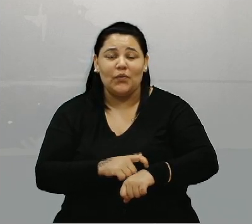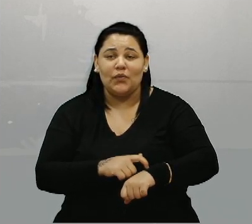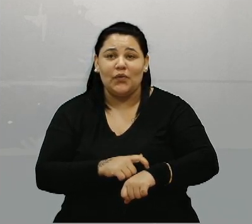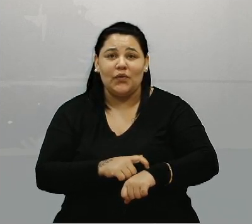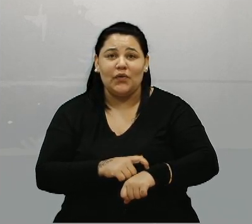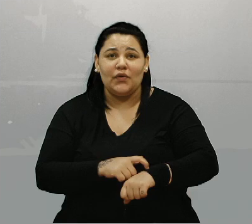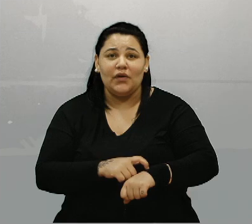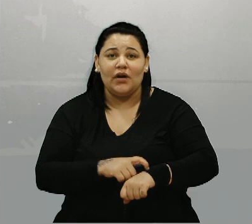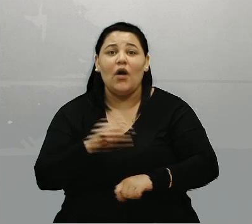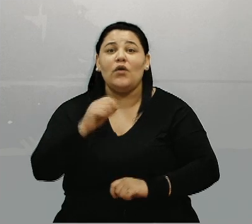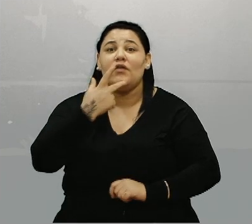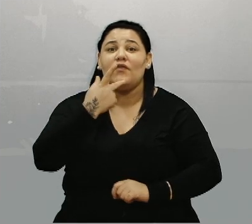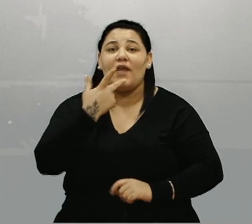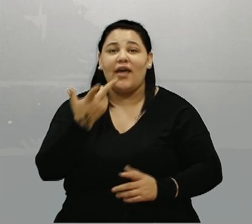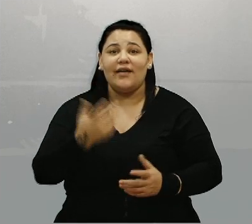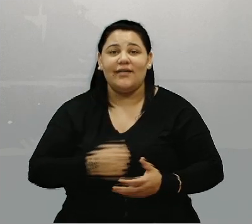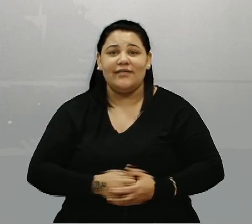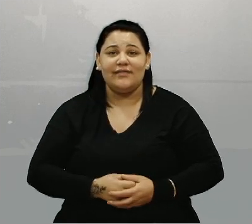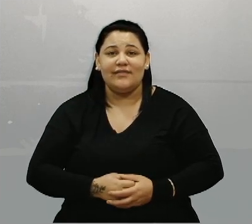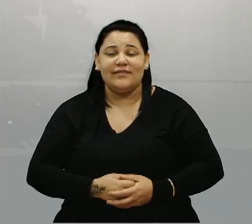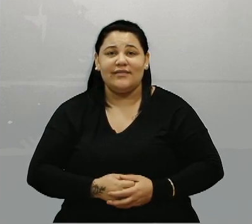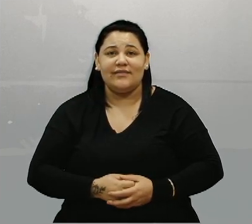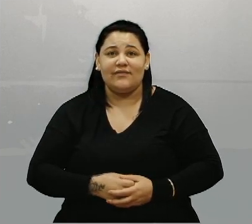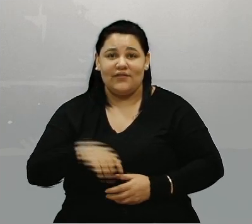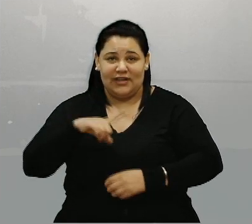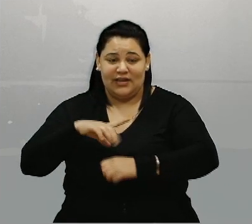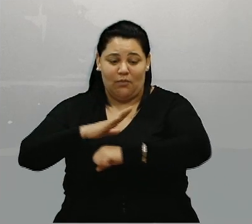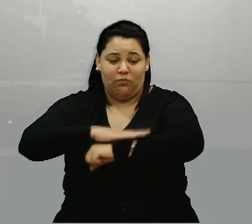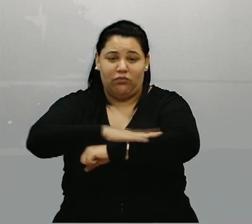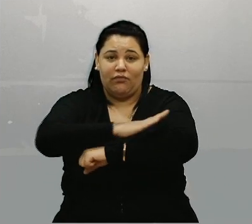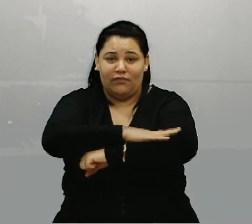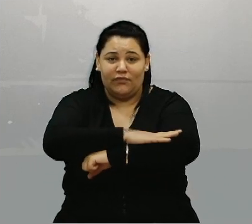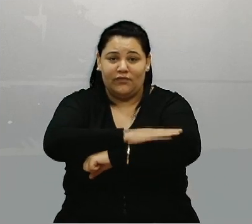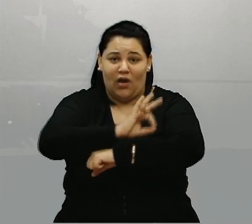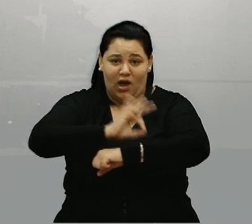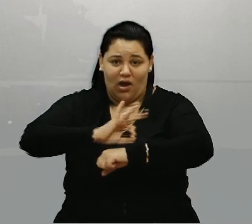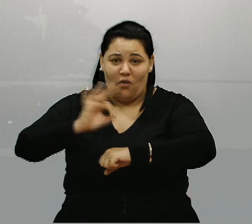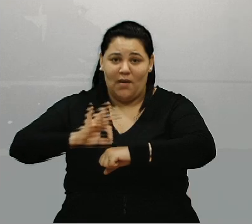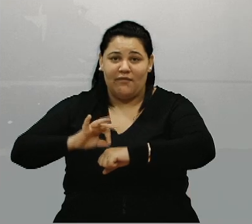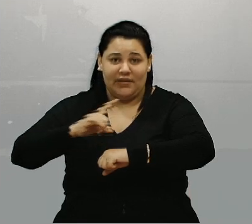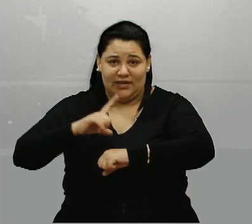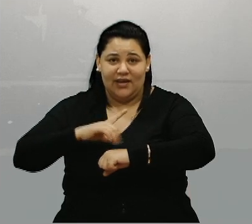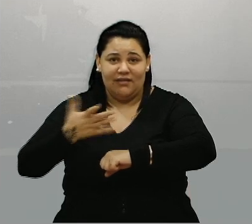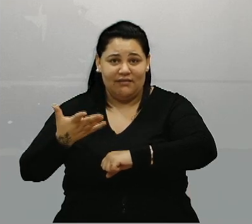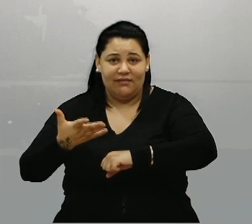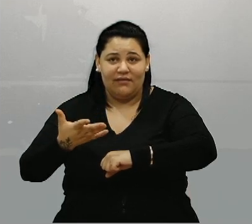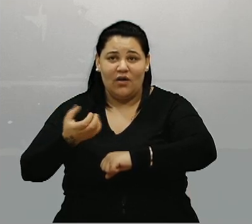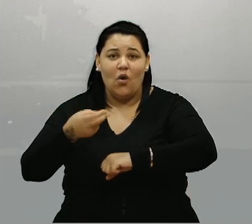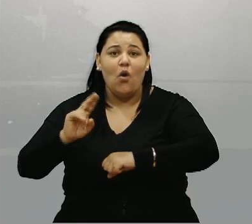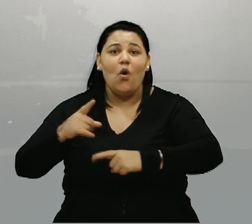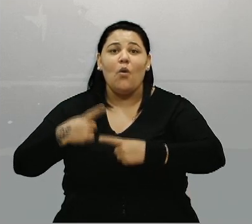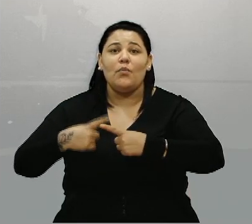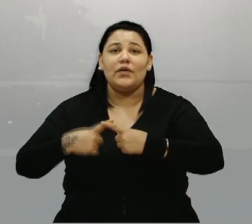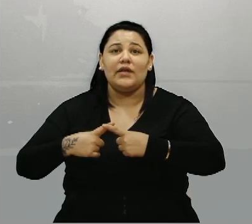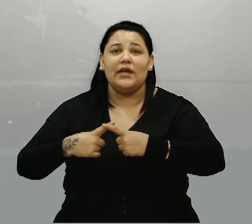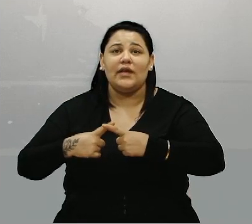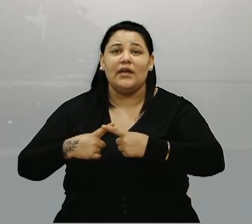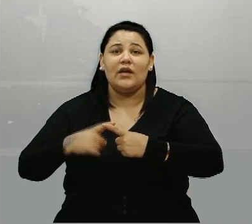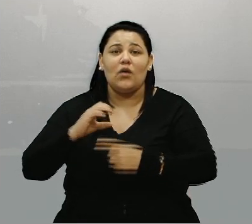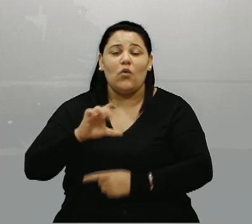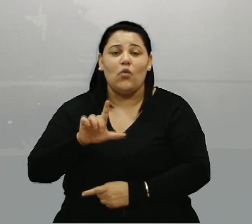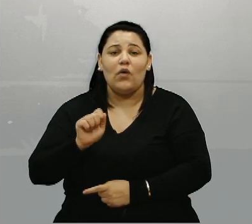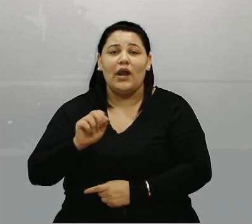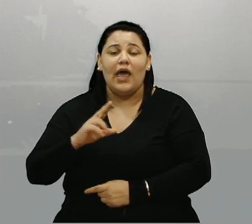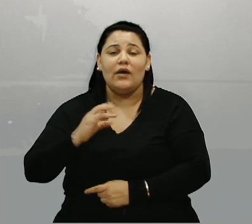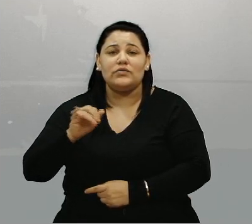daí o que eu vou falar? Vai fechar os buracos aí? Recapeamento? Ou é porque o Claucir é do PT e daí não